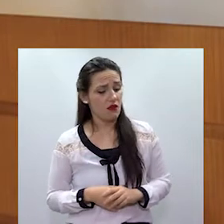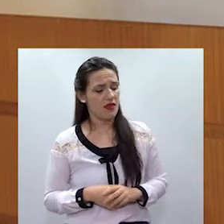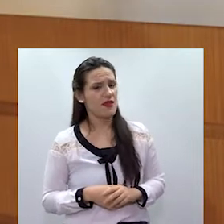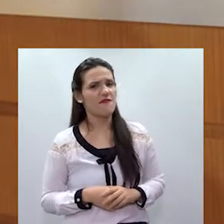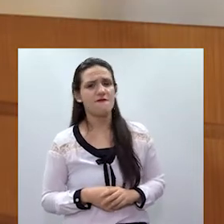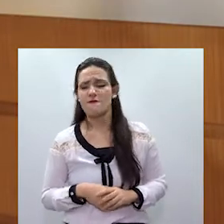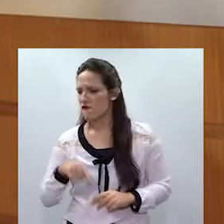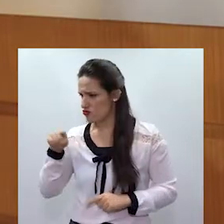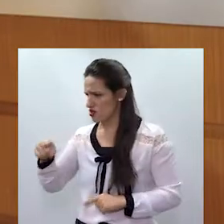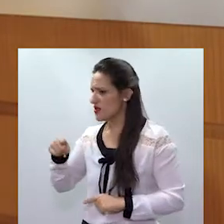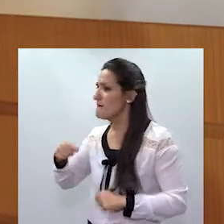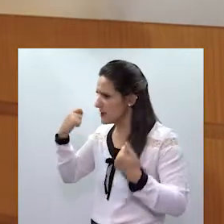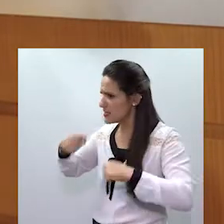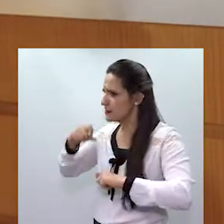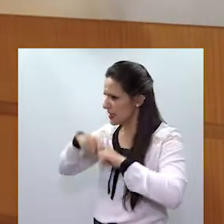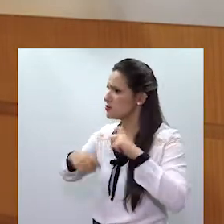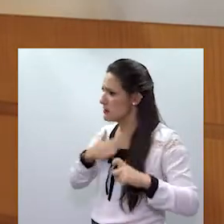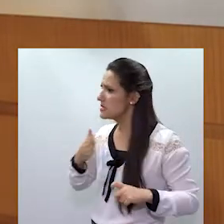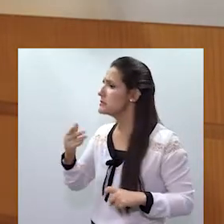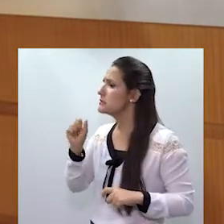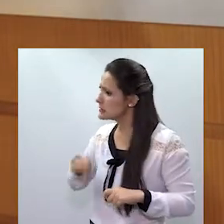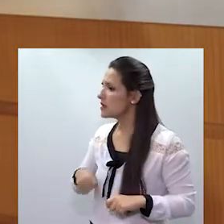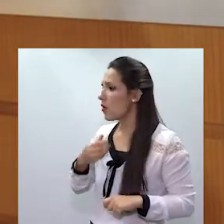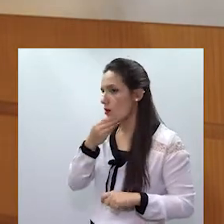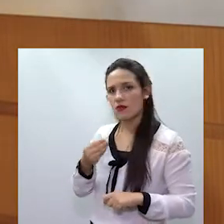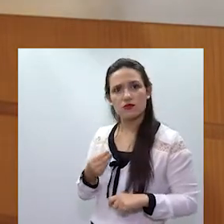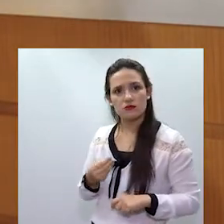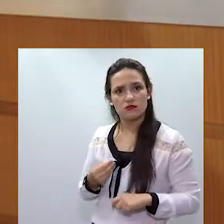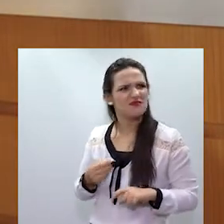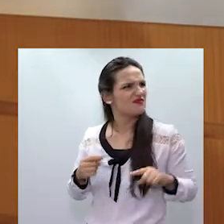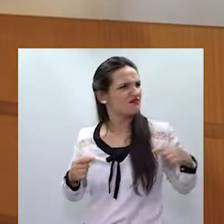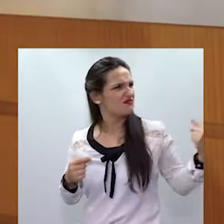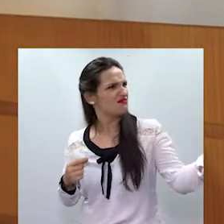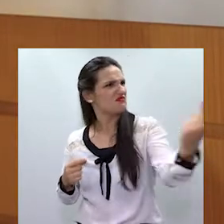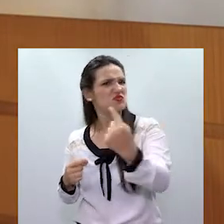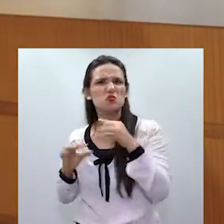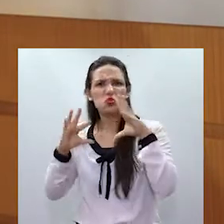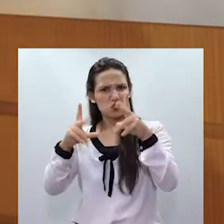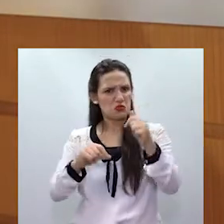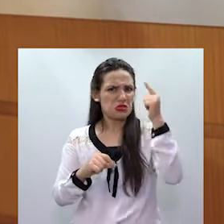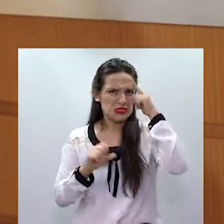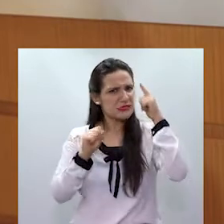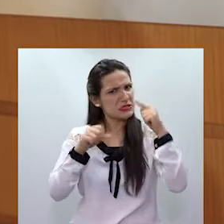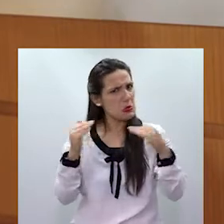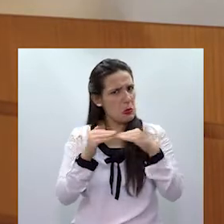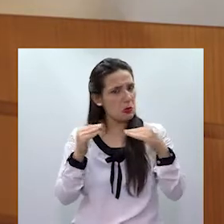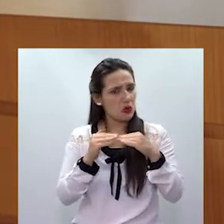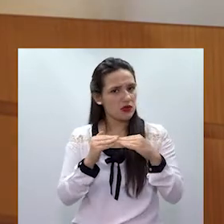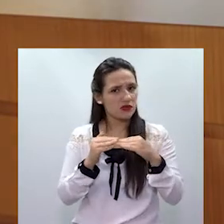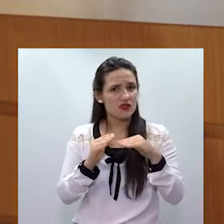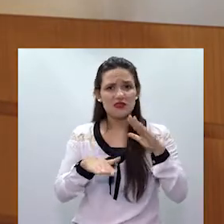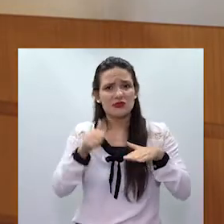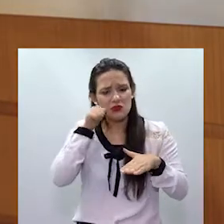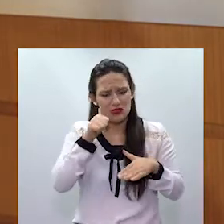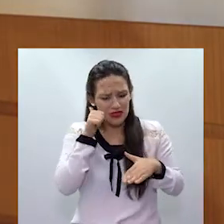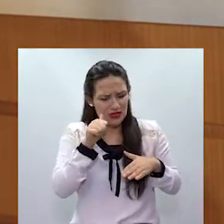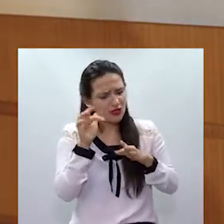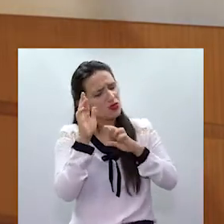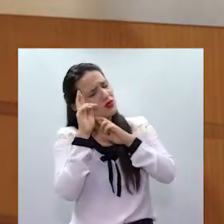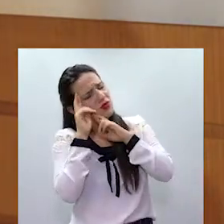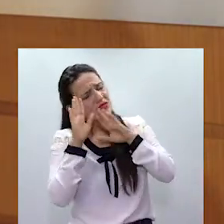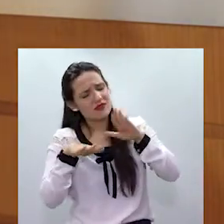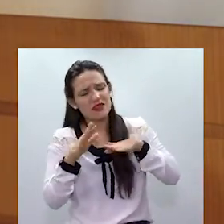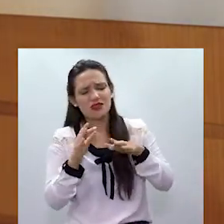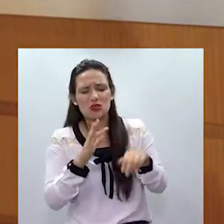acham que a mulher tem obrigação de manter relação sexual com o homem, mesmo sem vontade, mesmo dormindo, doente, né.